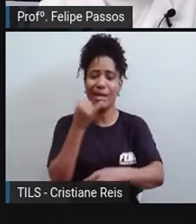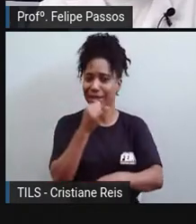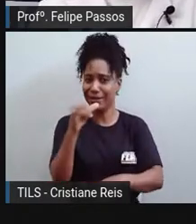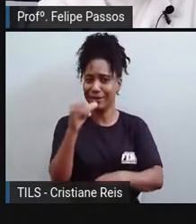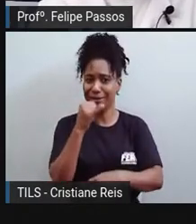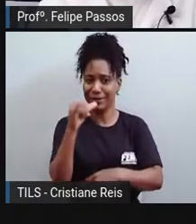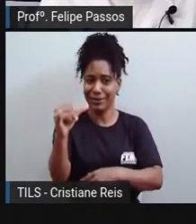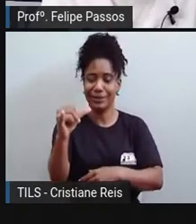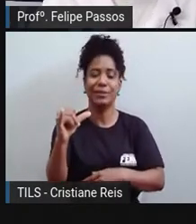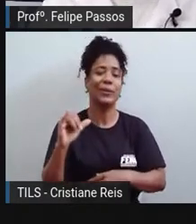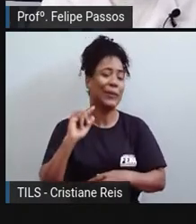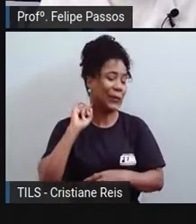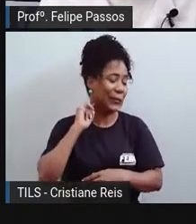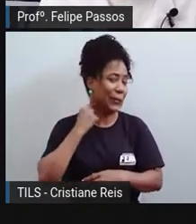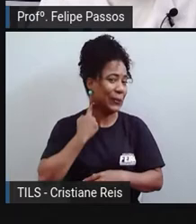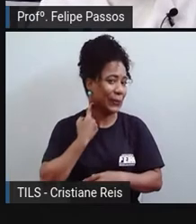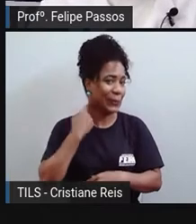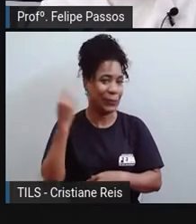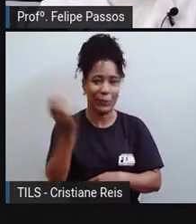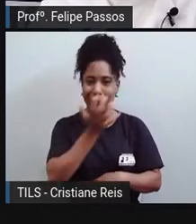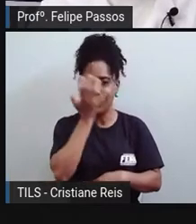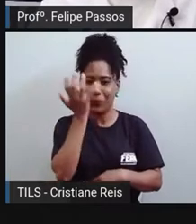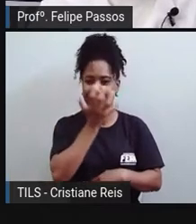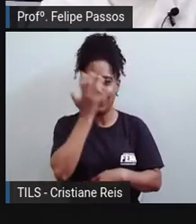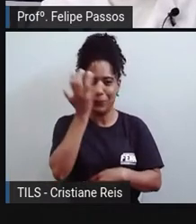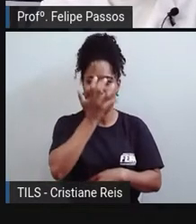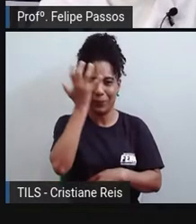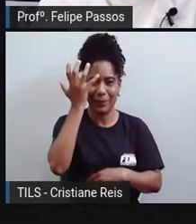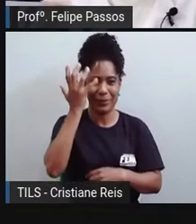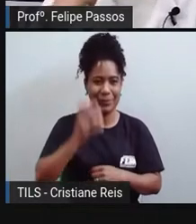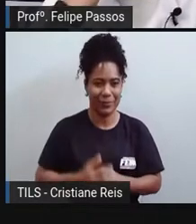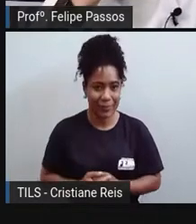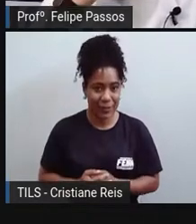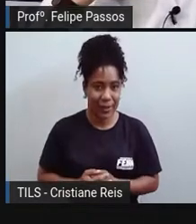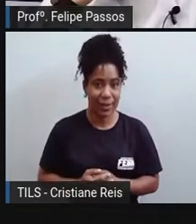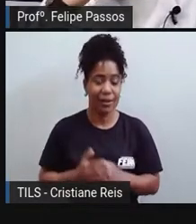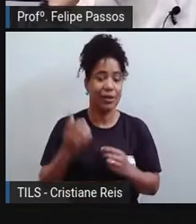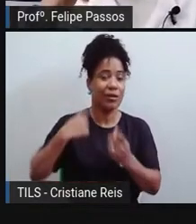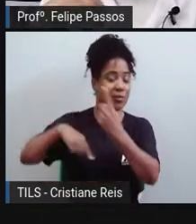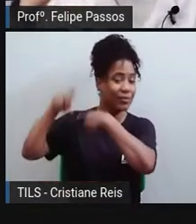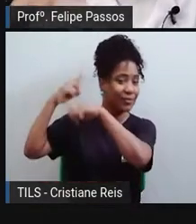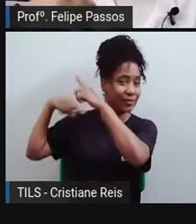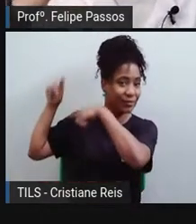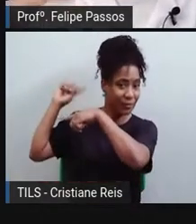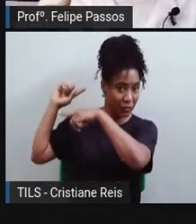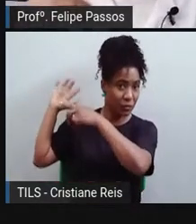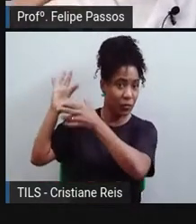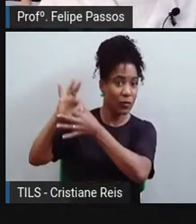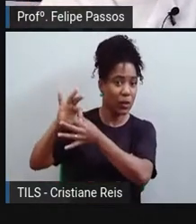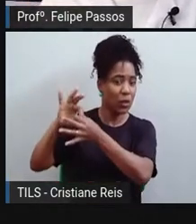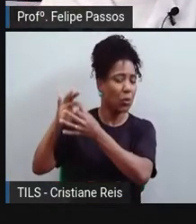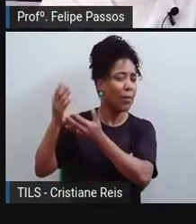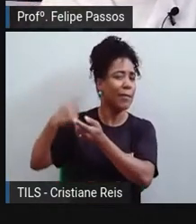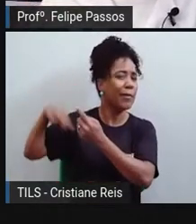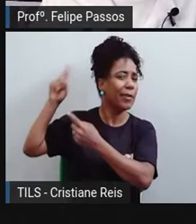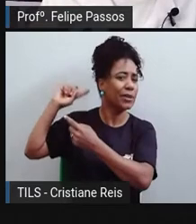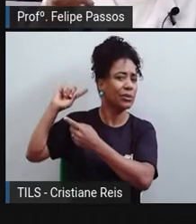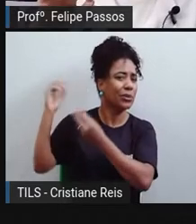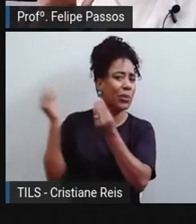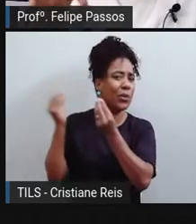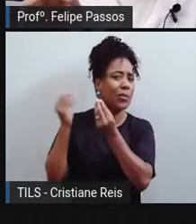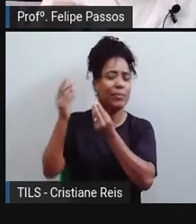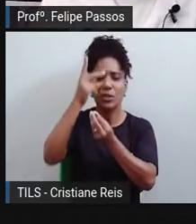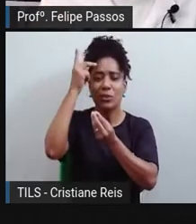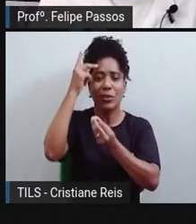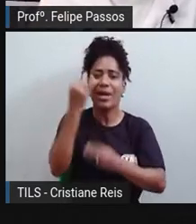começar lá do passado falando sobre como que o ser humano começou a utilizar essas energias.